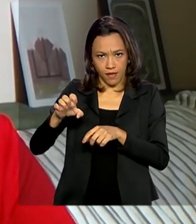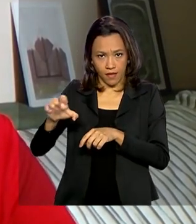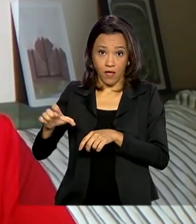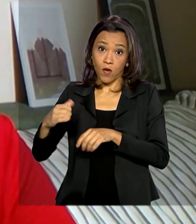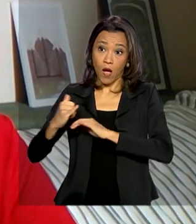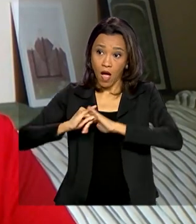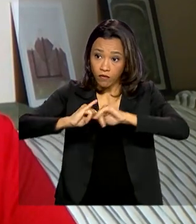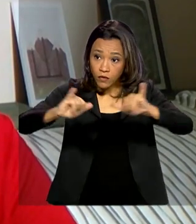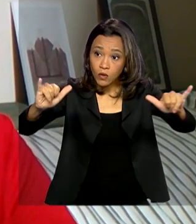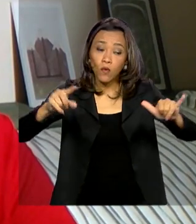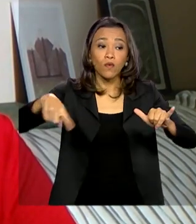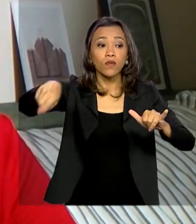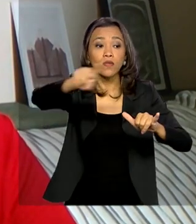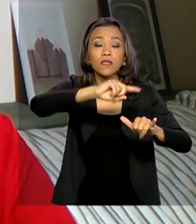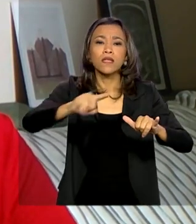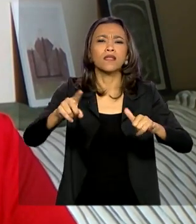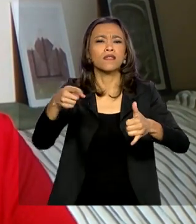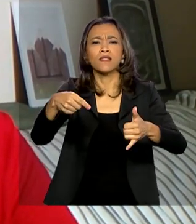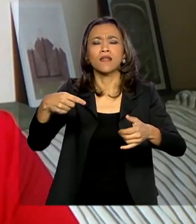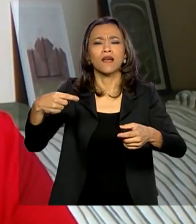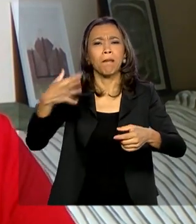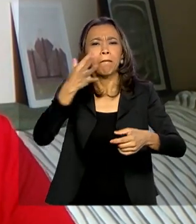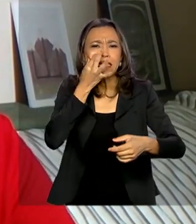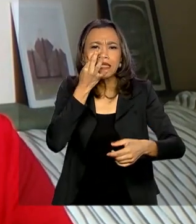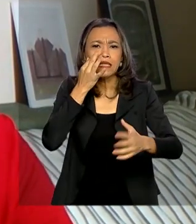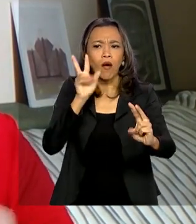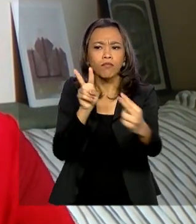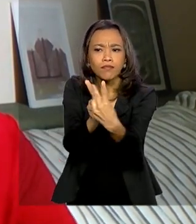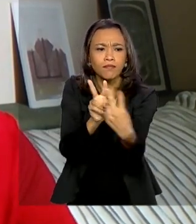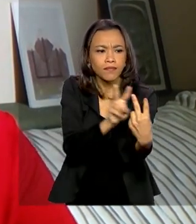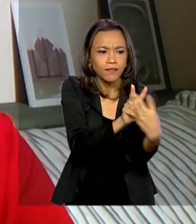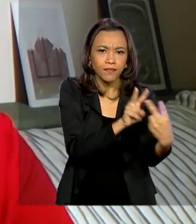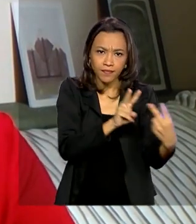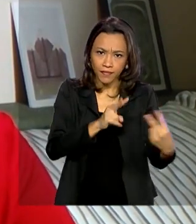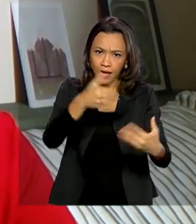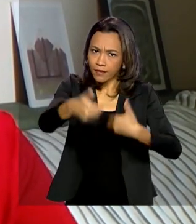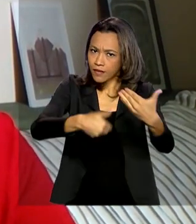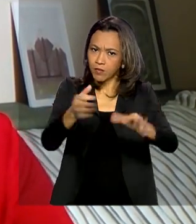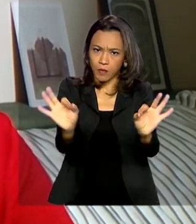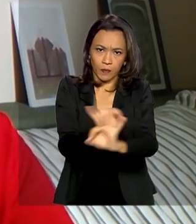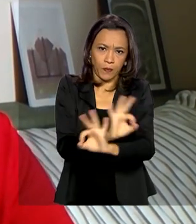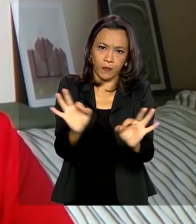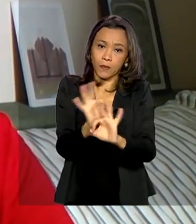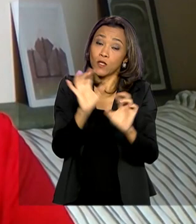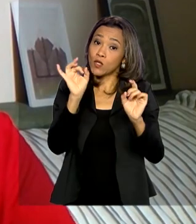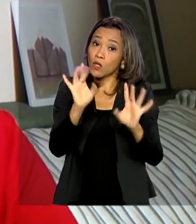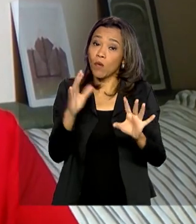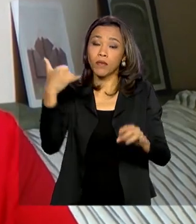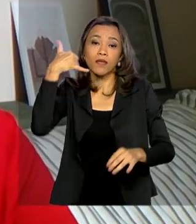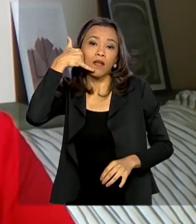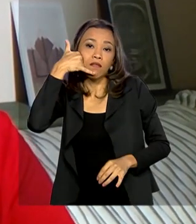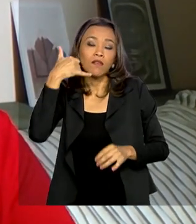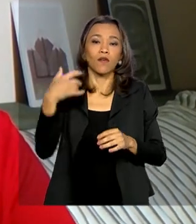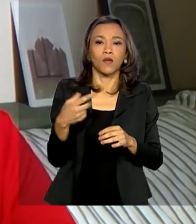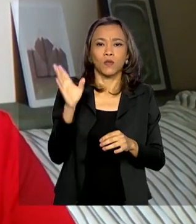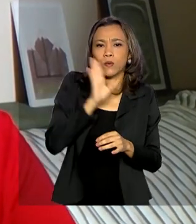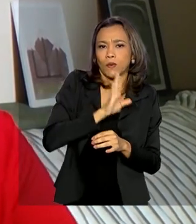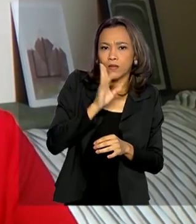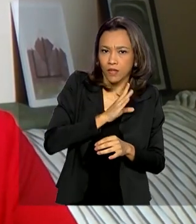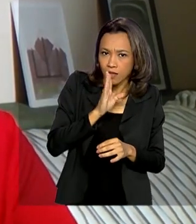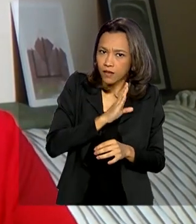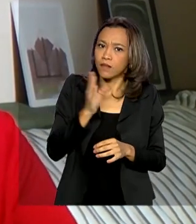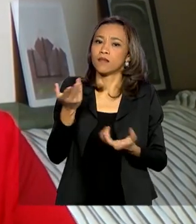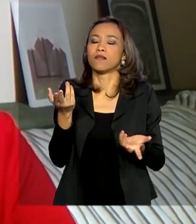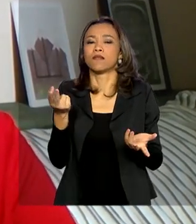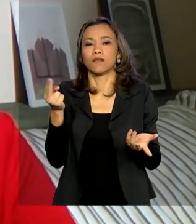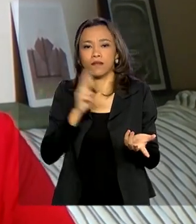o atendimento ao público presencial e a então focar no atendimento telefônico de urgências e